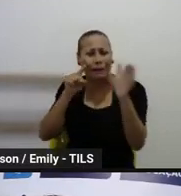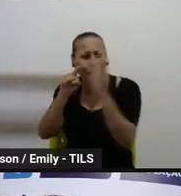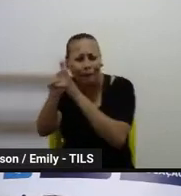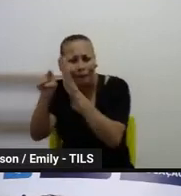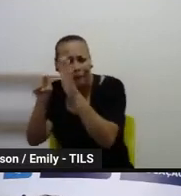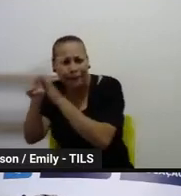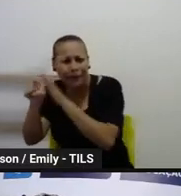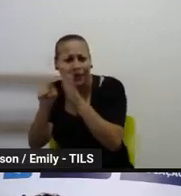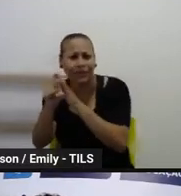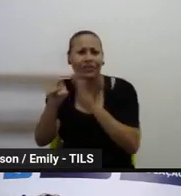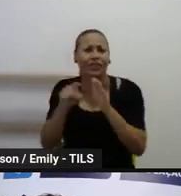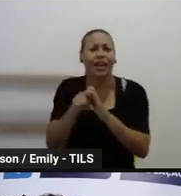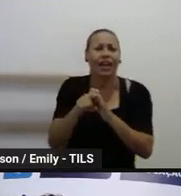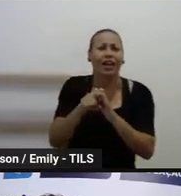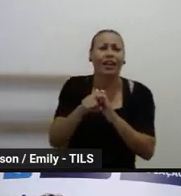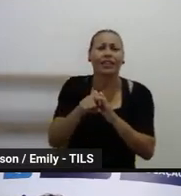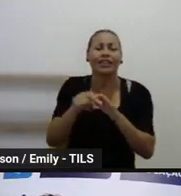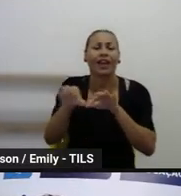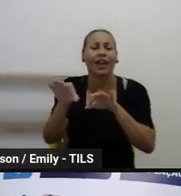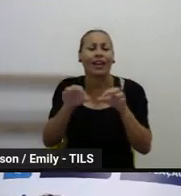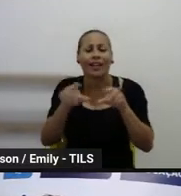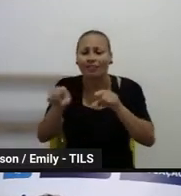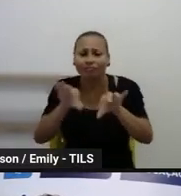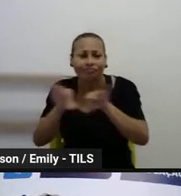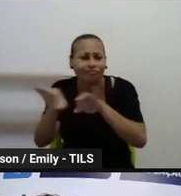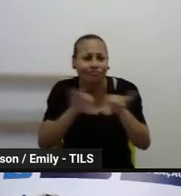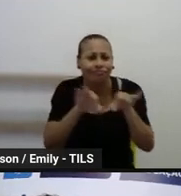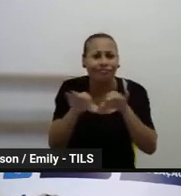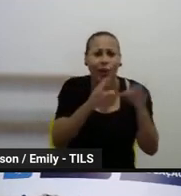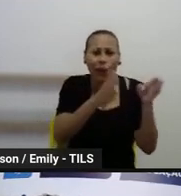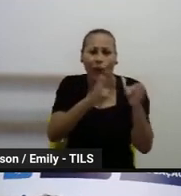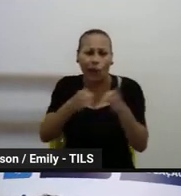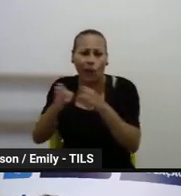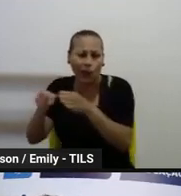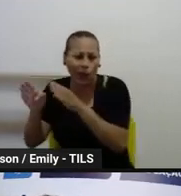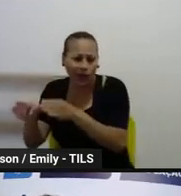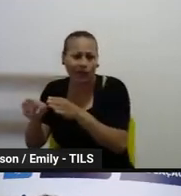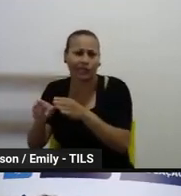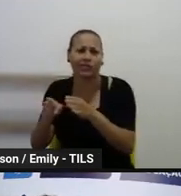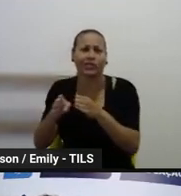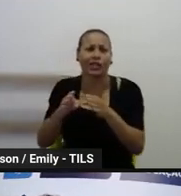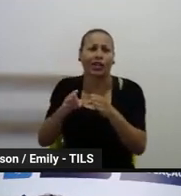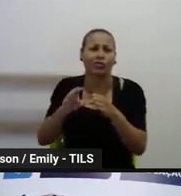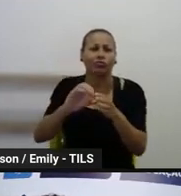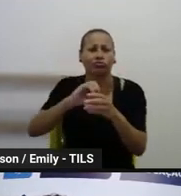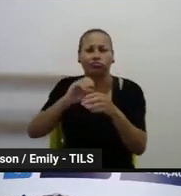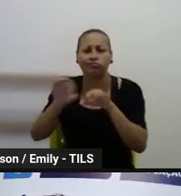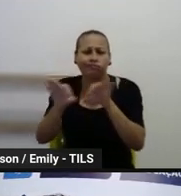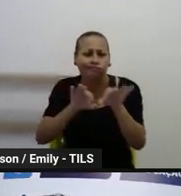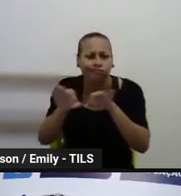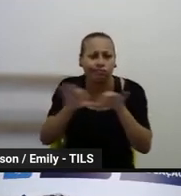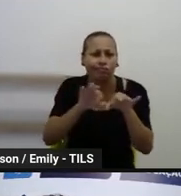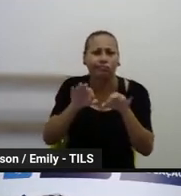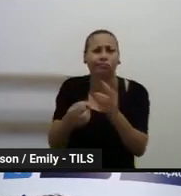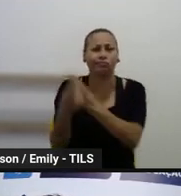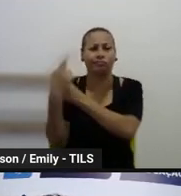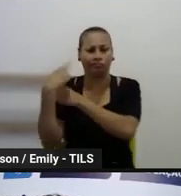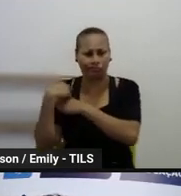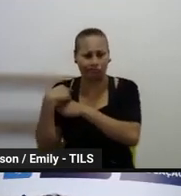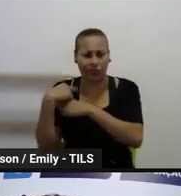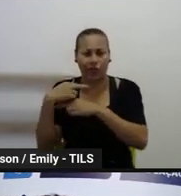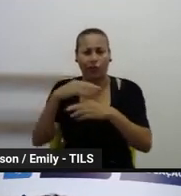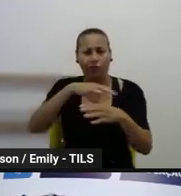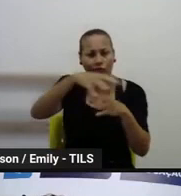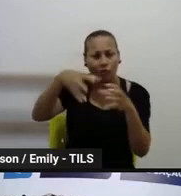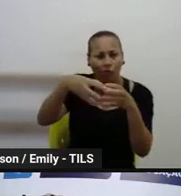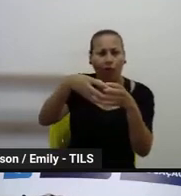ficar a cargo, né, a elaboração dessas avaliações. Então, as avaliações do programa é de responsabilidade do programa, é de